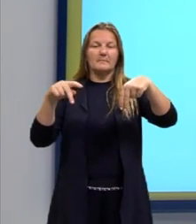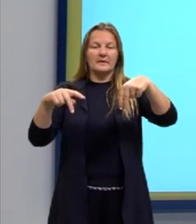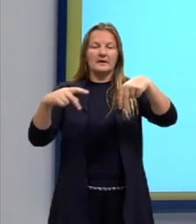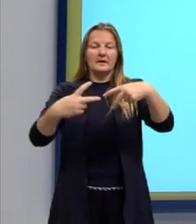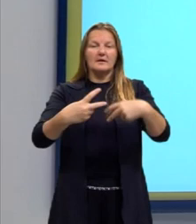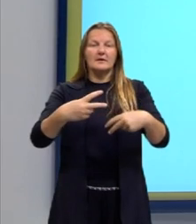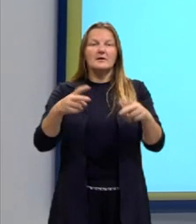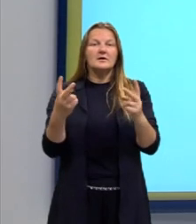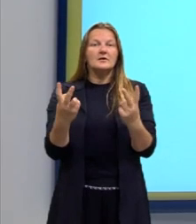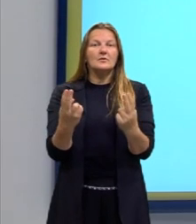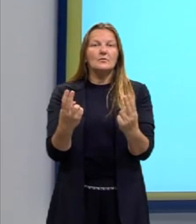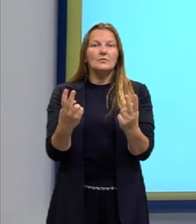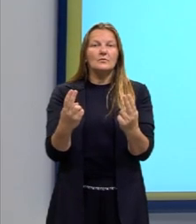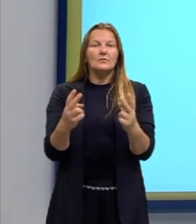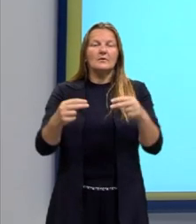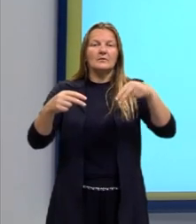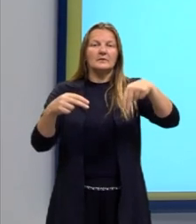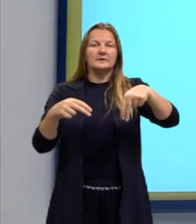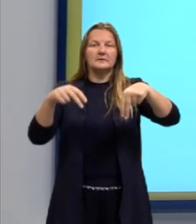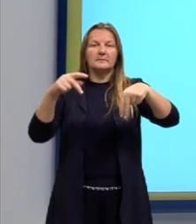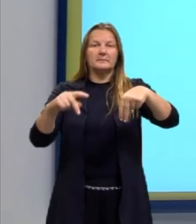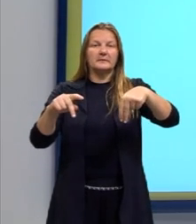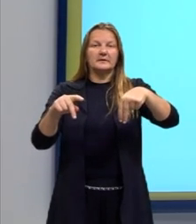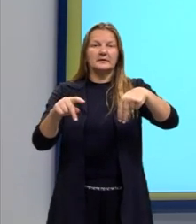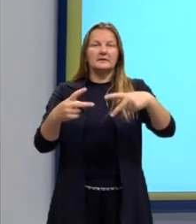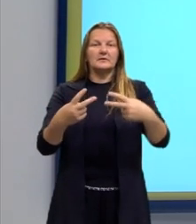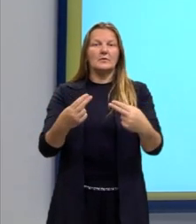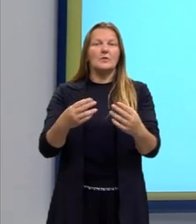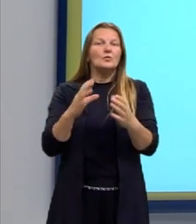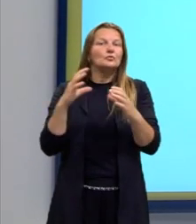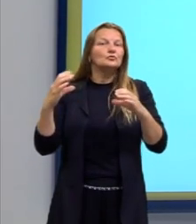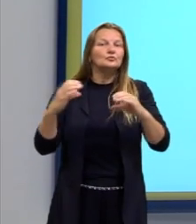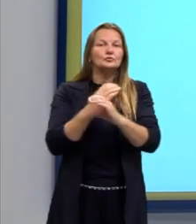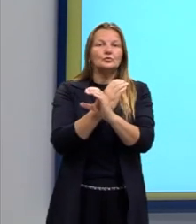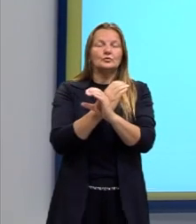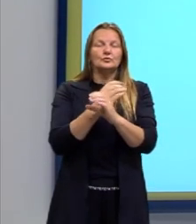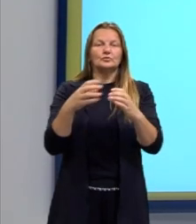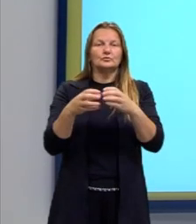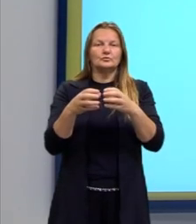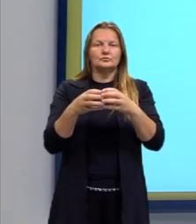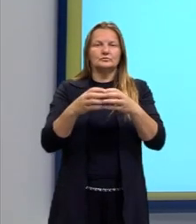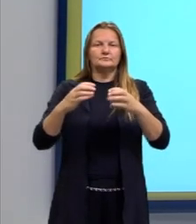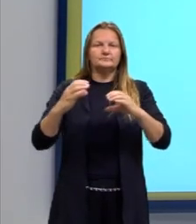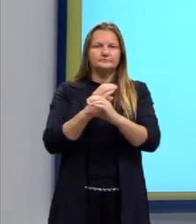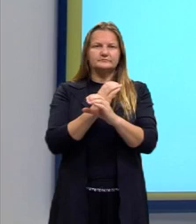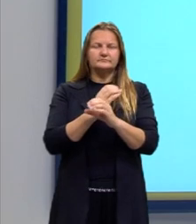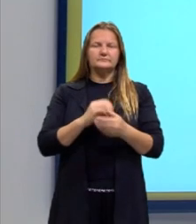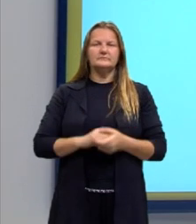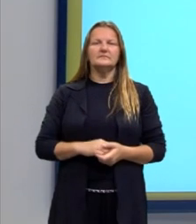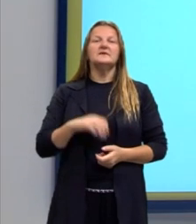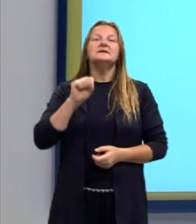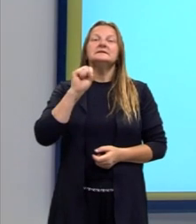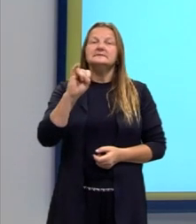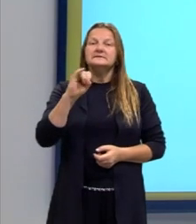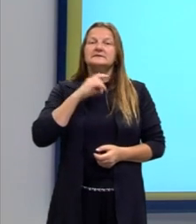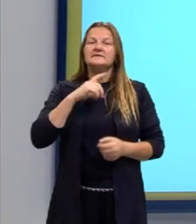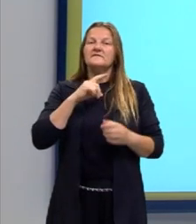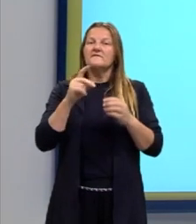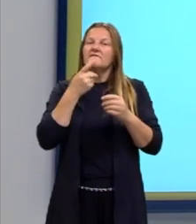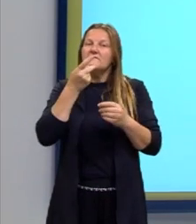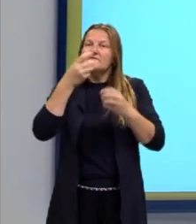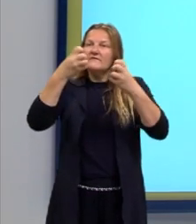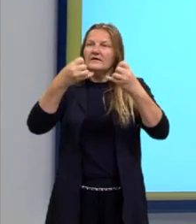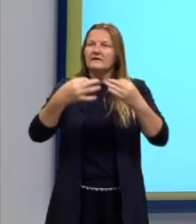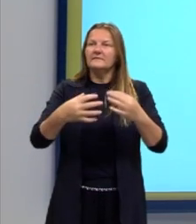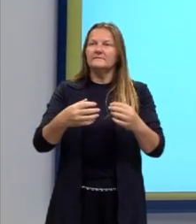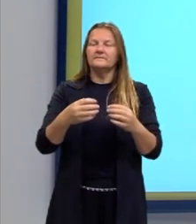Significa que nós não vamos trabalhar com uma parte, mas sim com o todo. E aí quando a gente fala em arranjo e